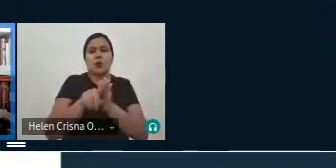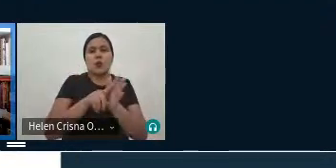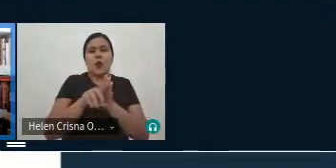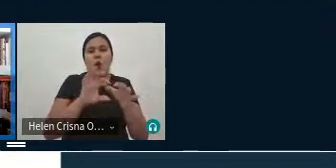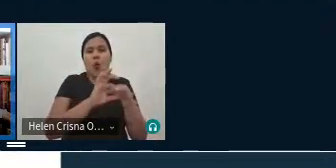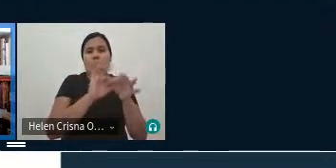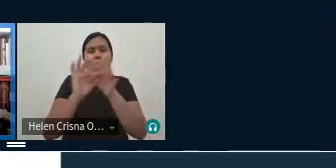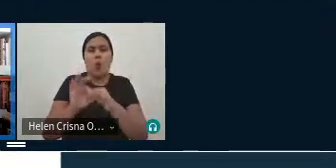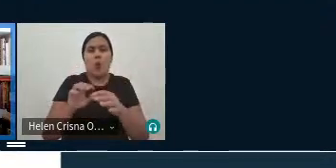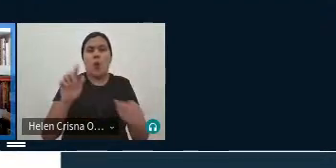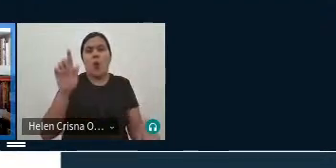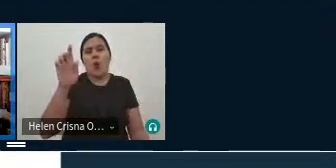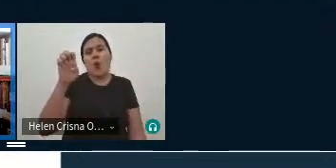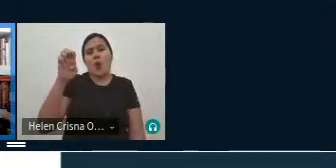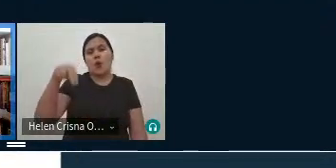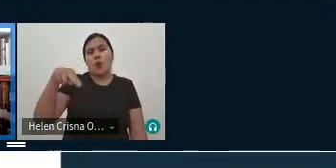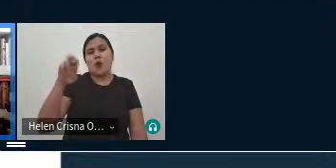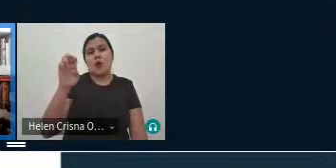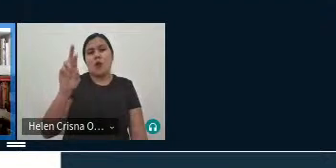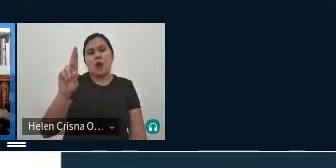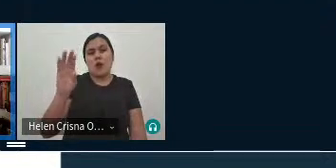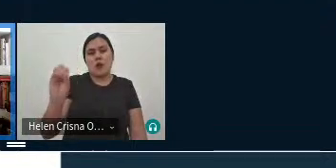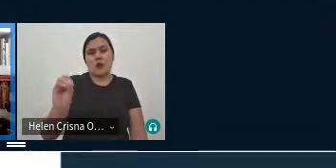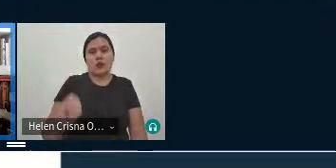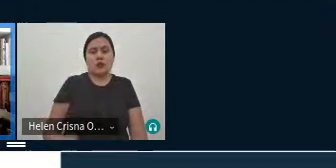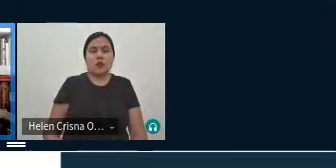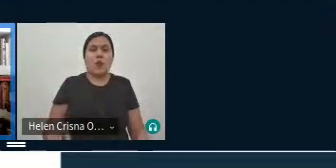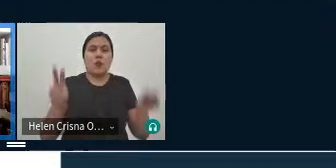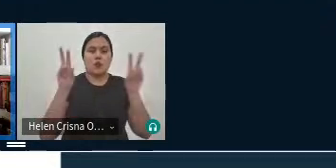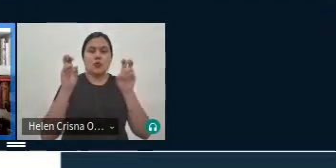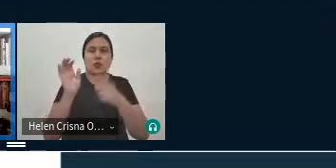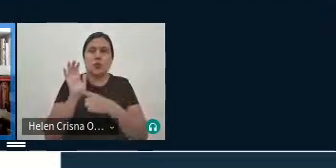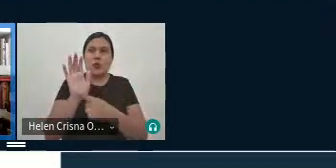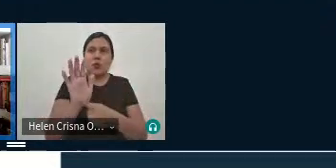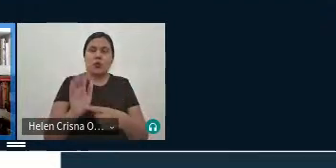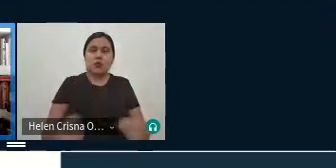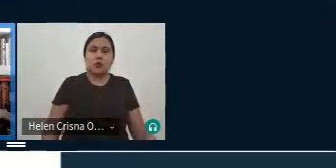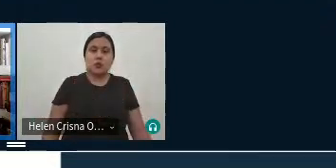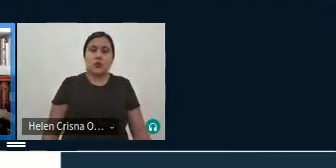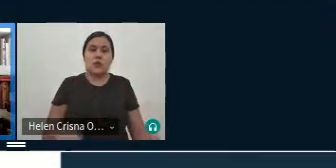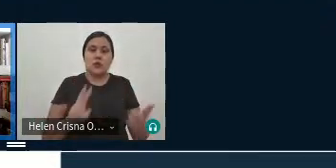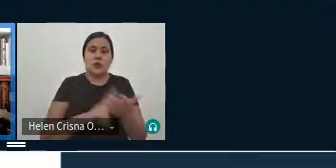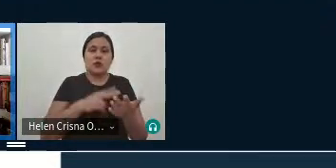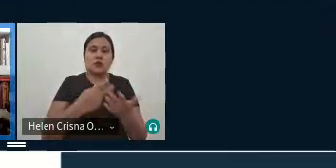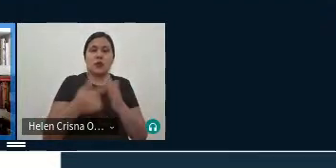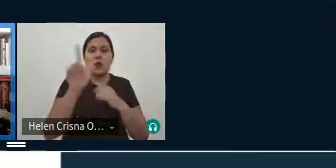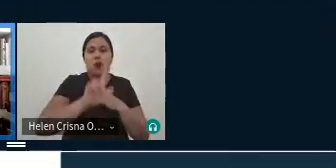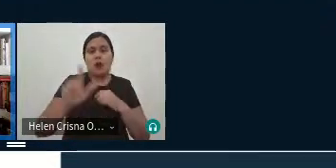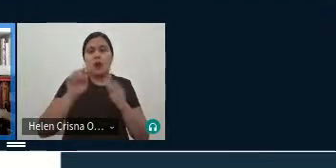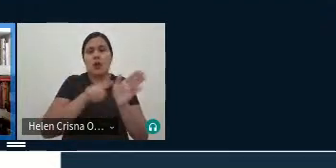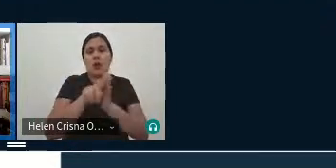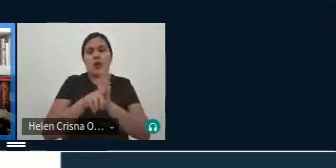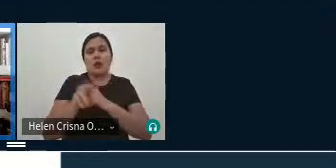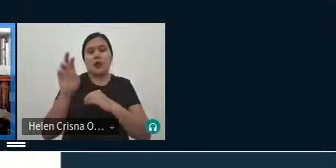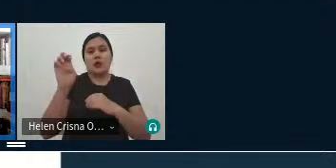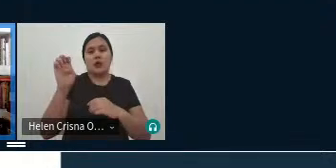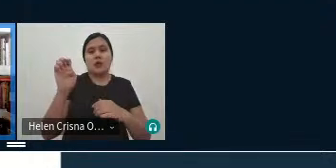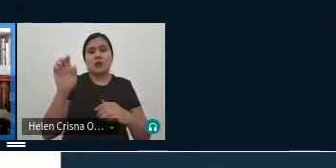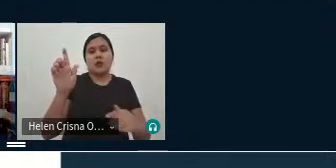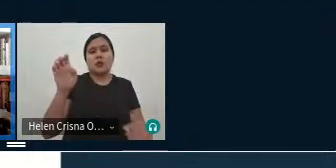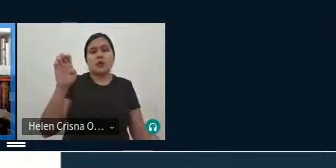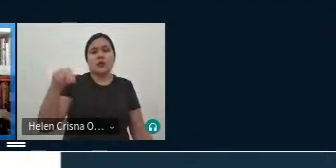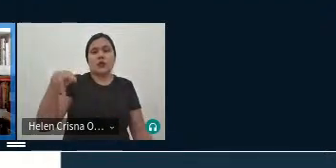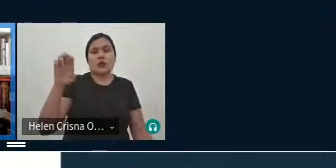com as questões de gênero então conforme o título anuncia tradução literária questões de gênero invisibilidade